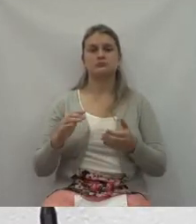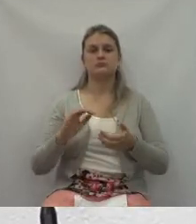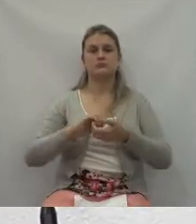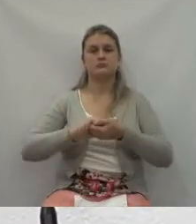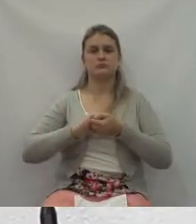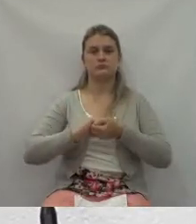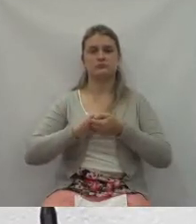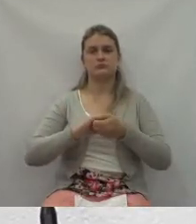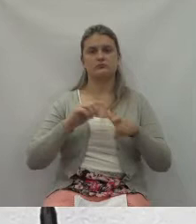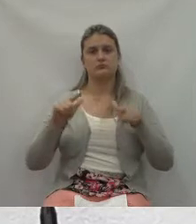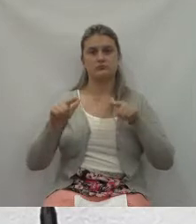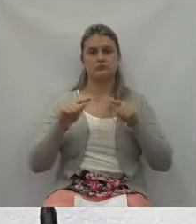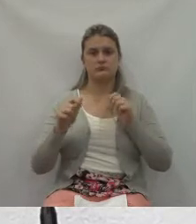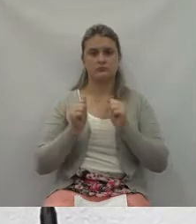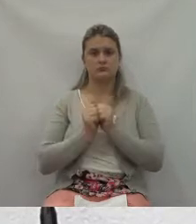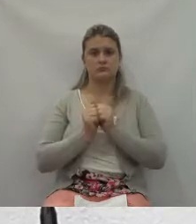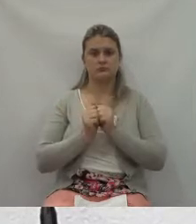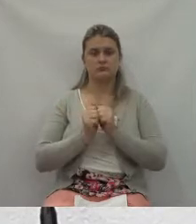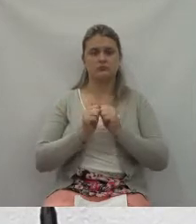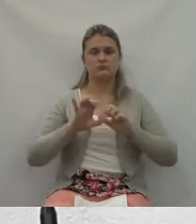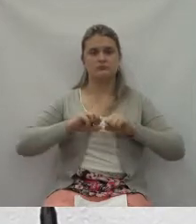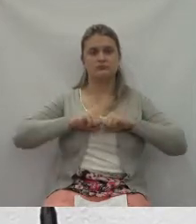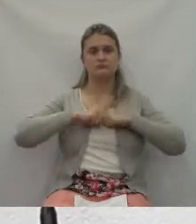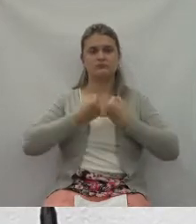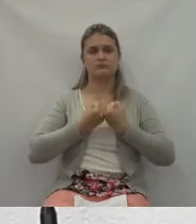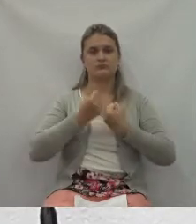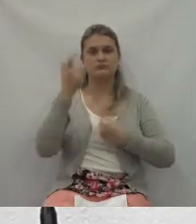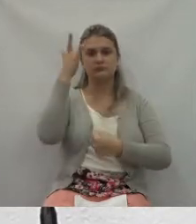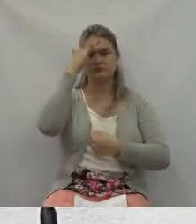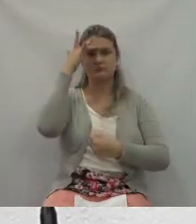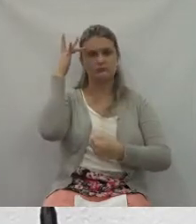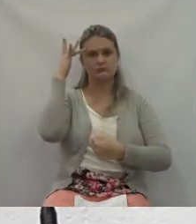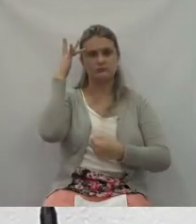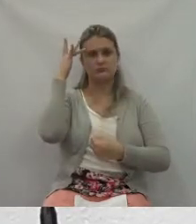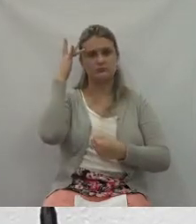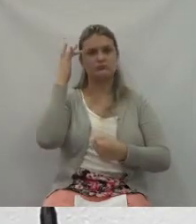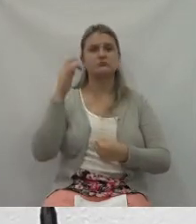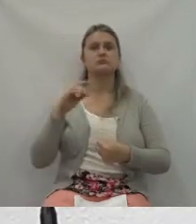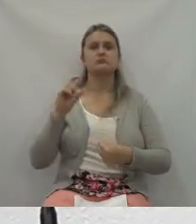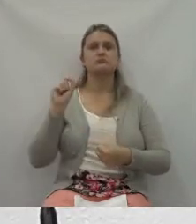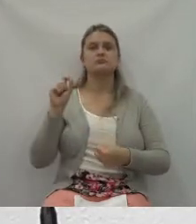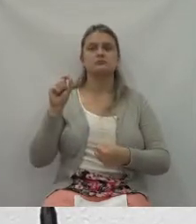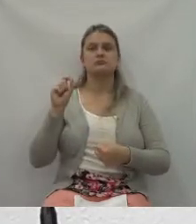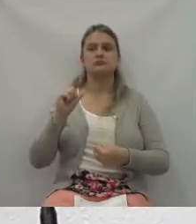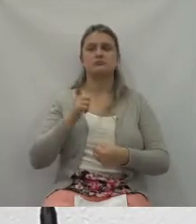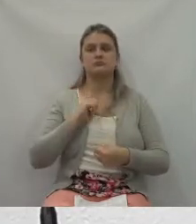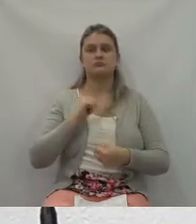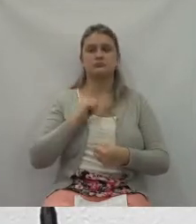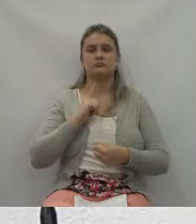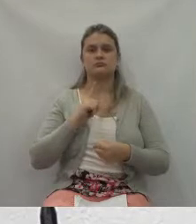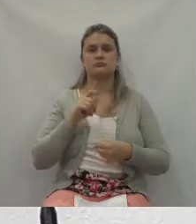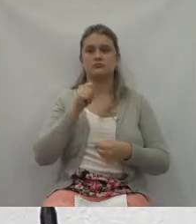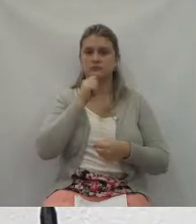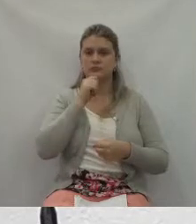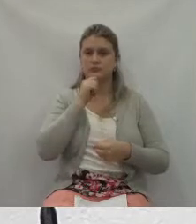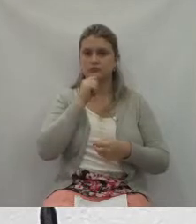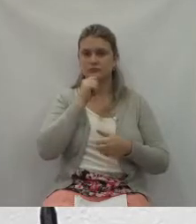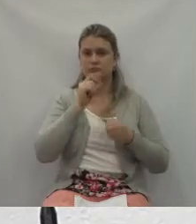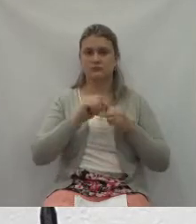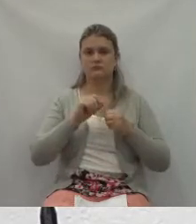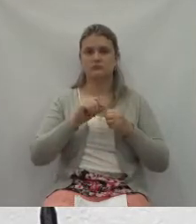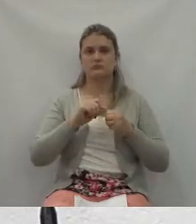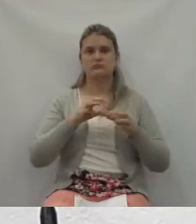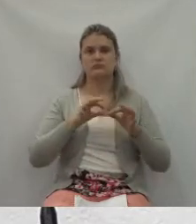de pessoas que estavam e que estão na organização, na nossa organização,